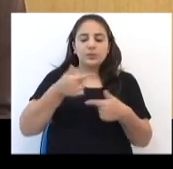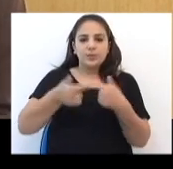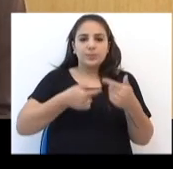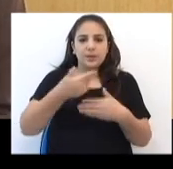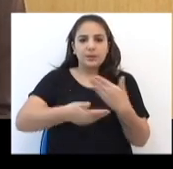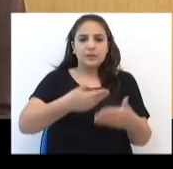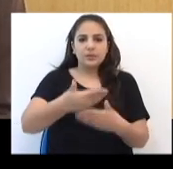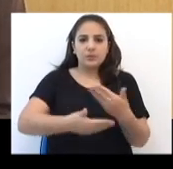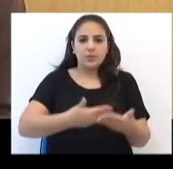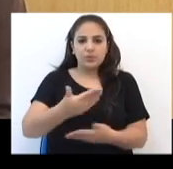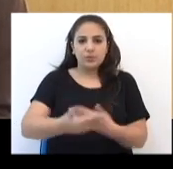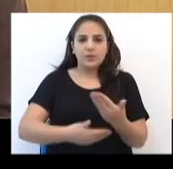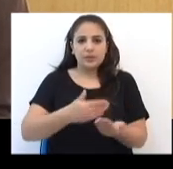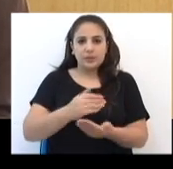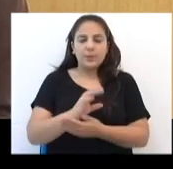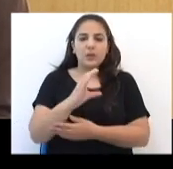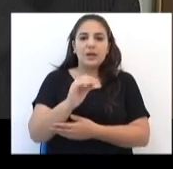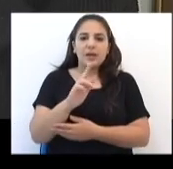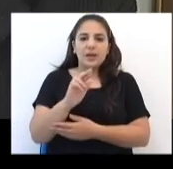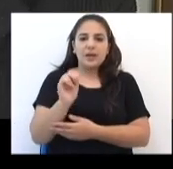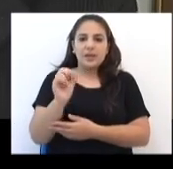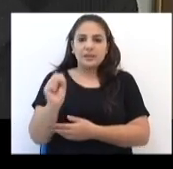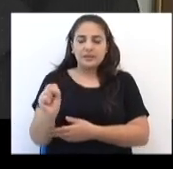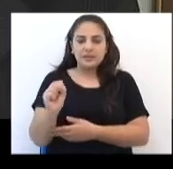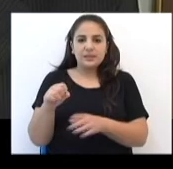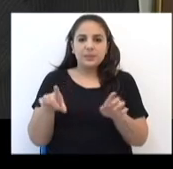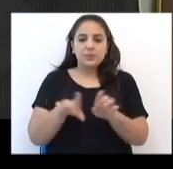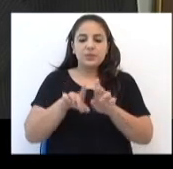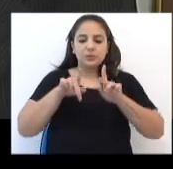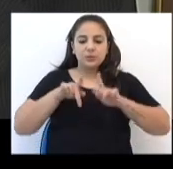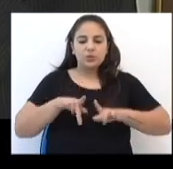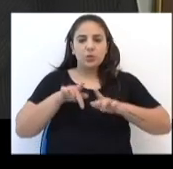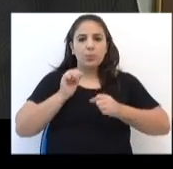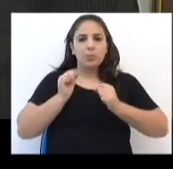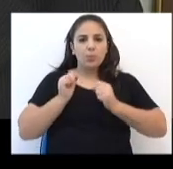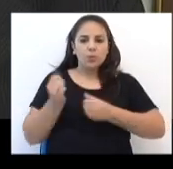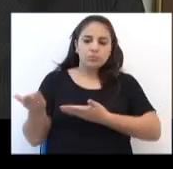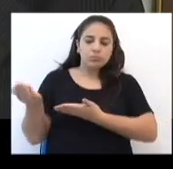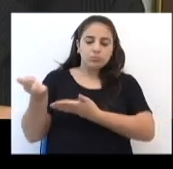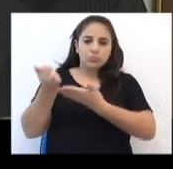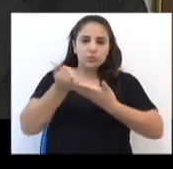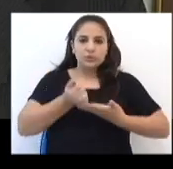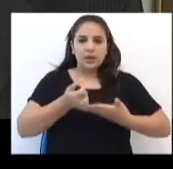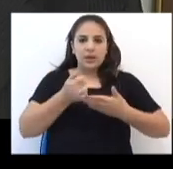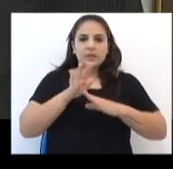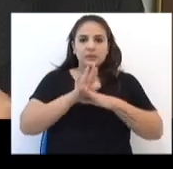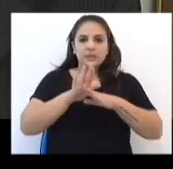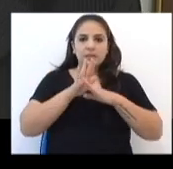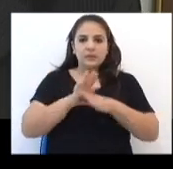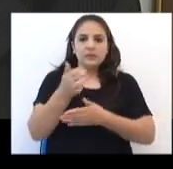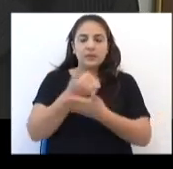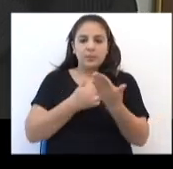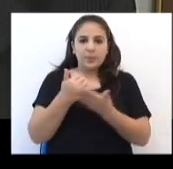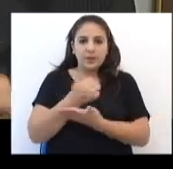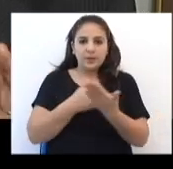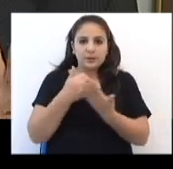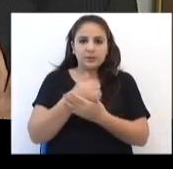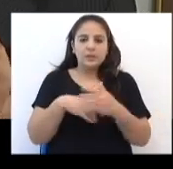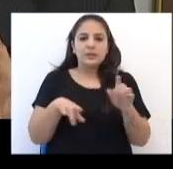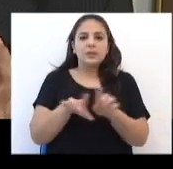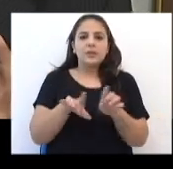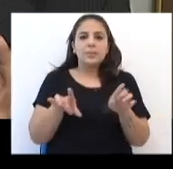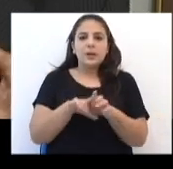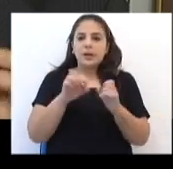do trabalho desenvolvido pelos CRAS. Onde as pessoas podem buscar para assistência básica. Então,